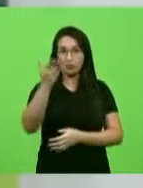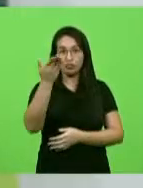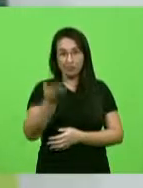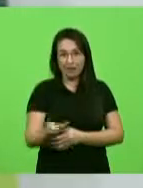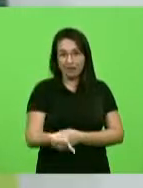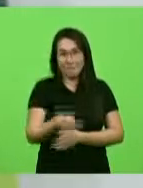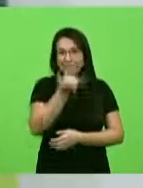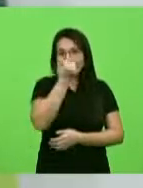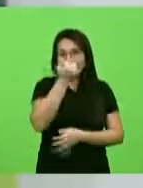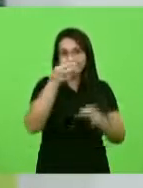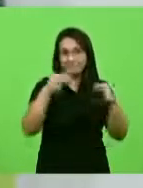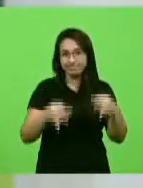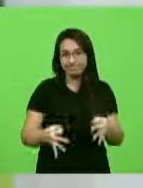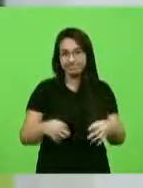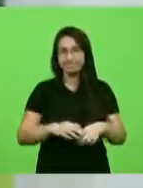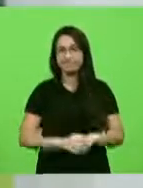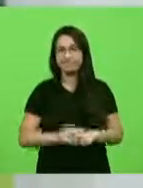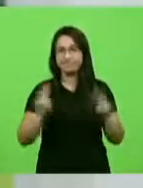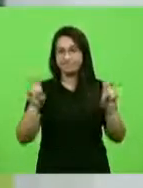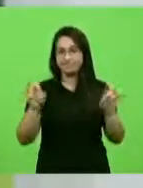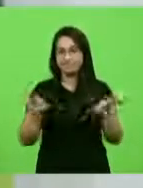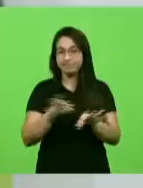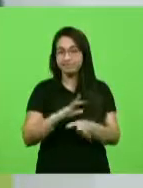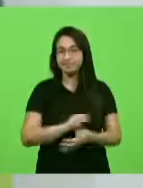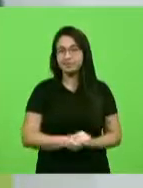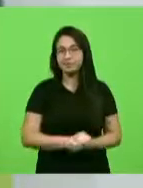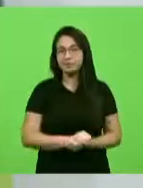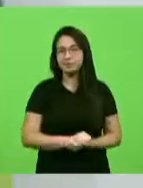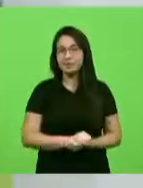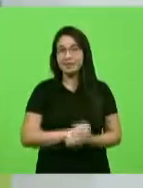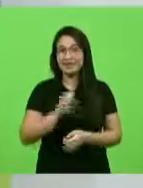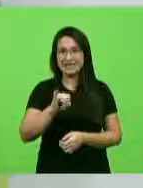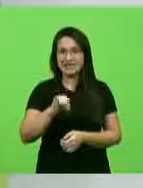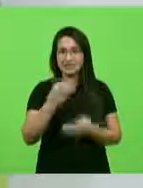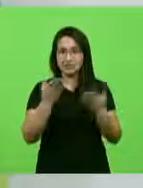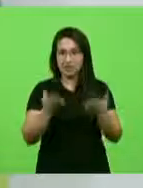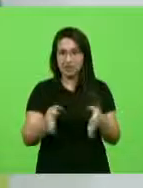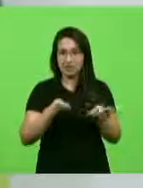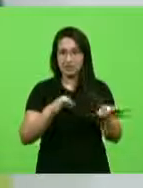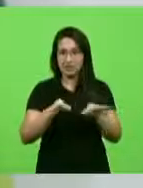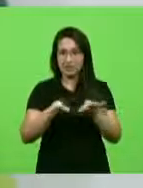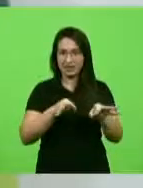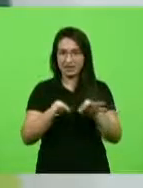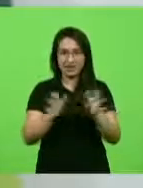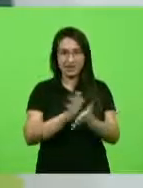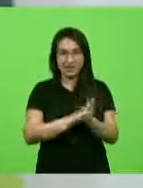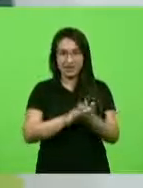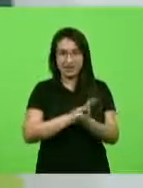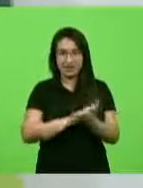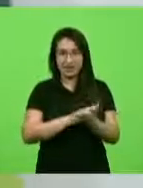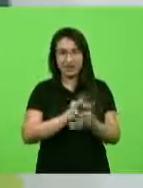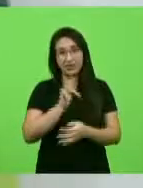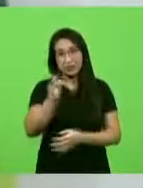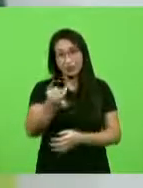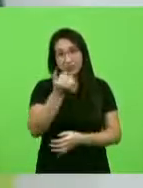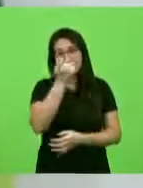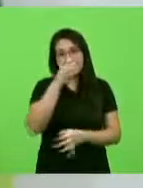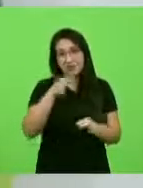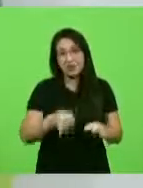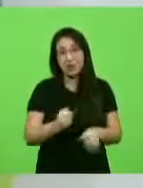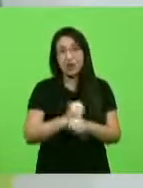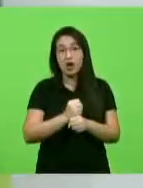Se você quiser arquitetar o fracasso, trabalhe sem planejamento. Nos anos de 2017, 2018,